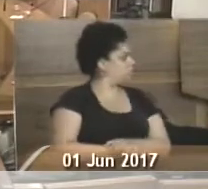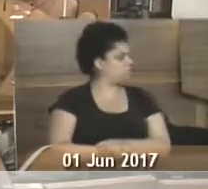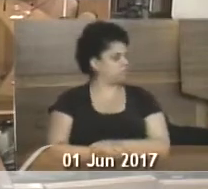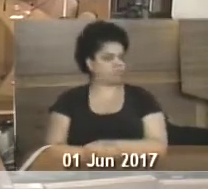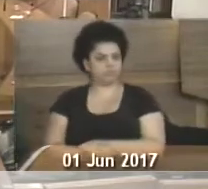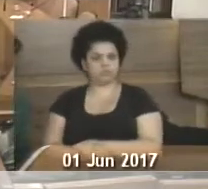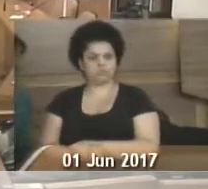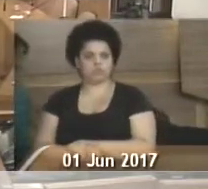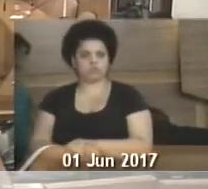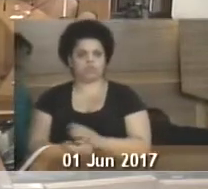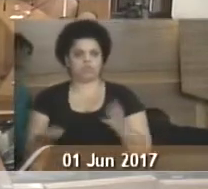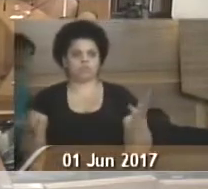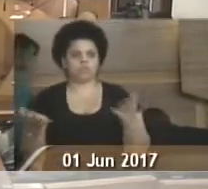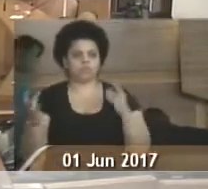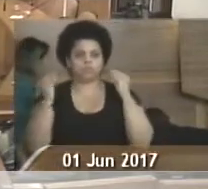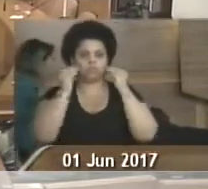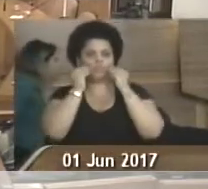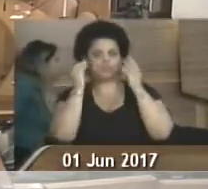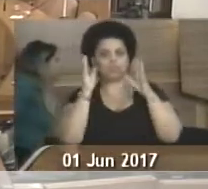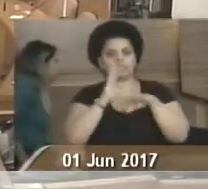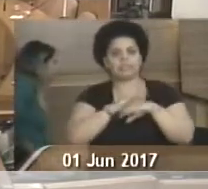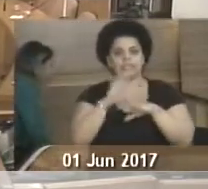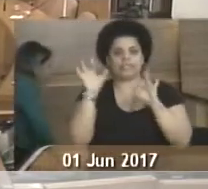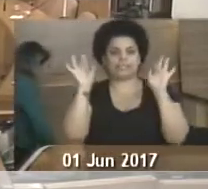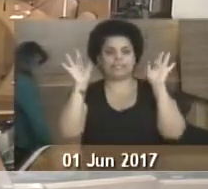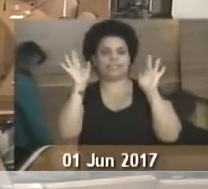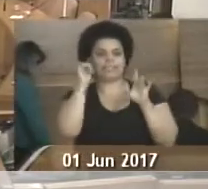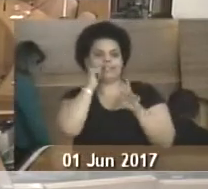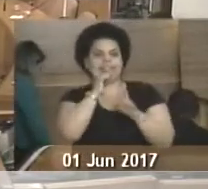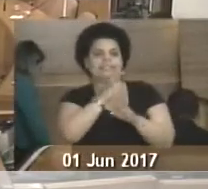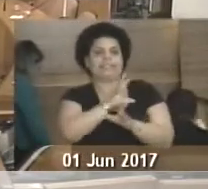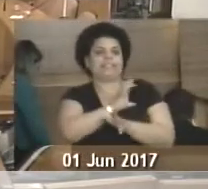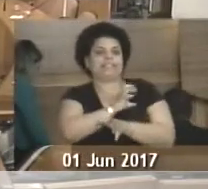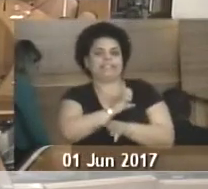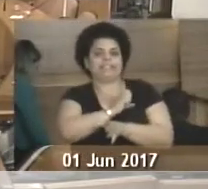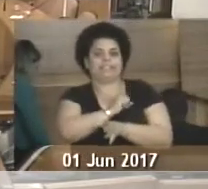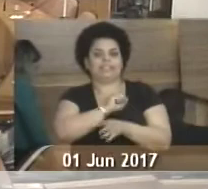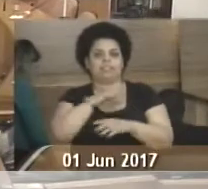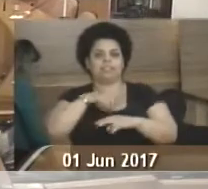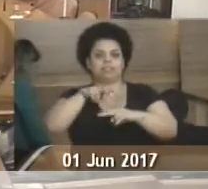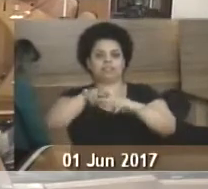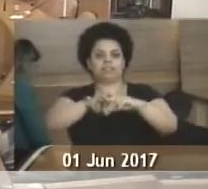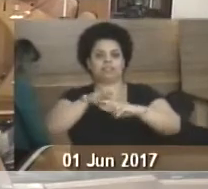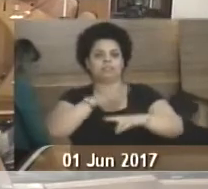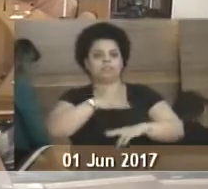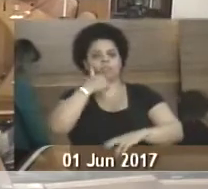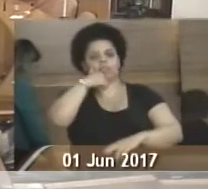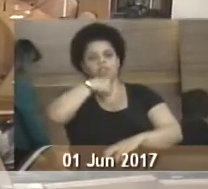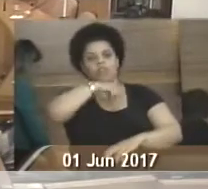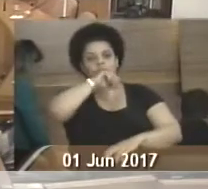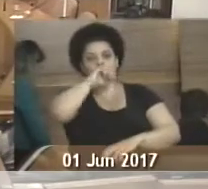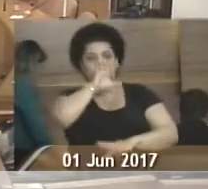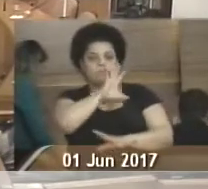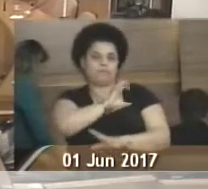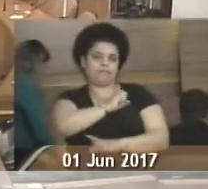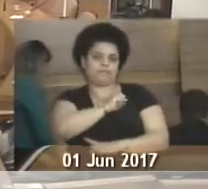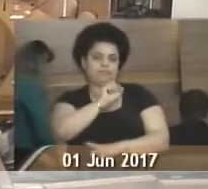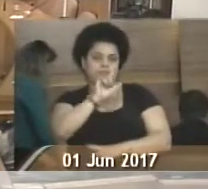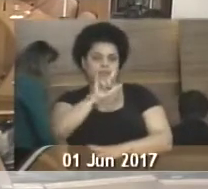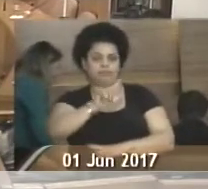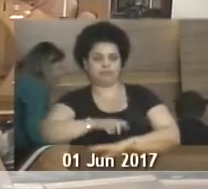Queria mandar um beijo mágico e especial para a mulher da minha vida, que está ali sentada, que é minha mãe. Te amo, tá, mãe?